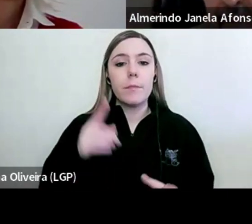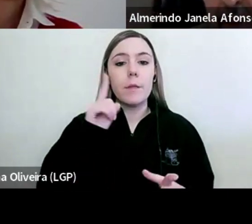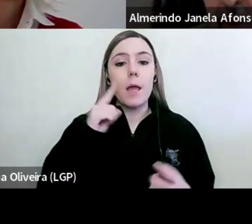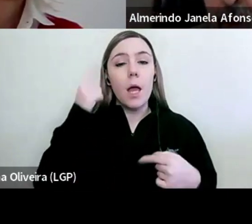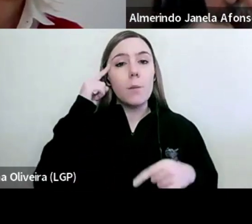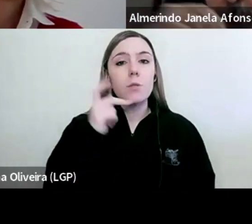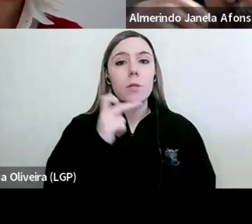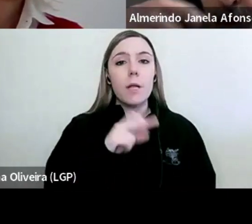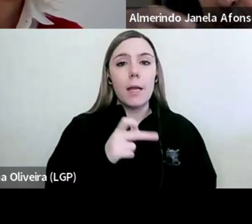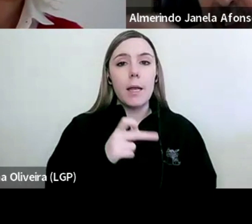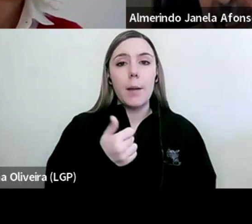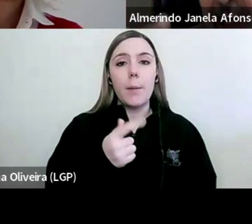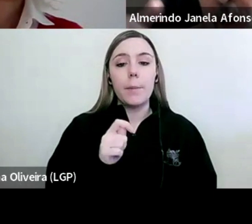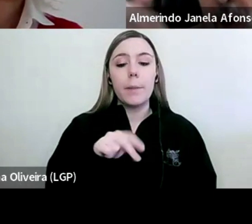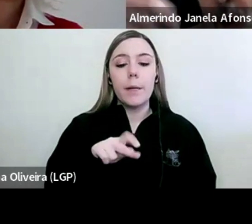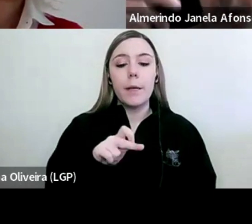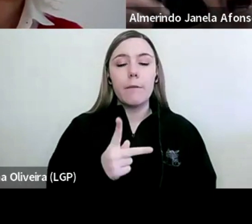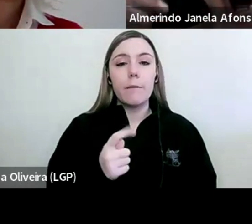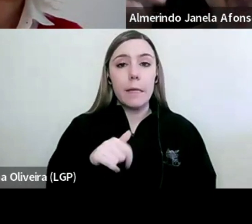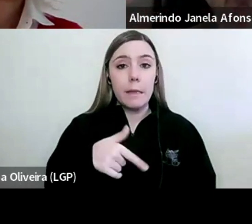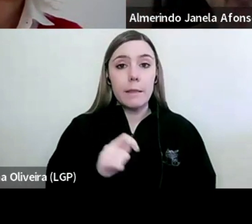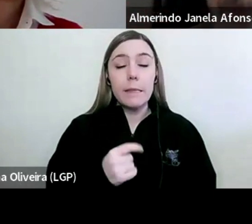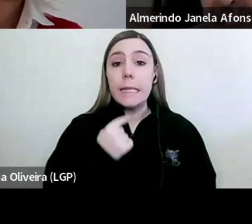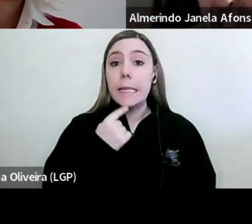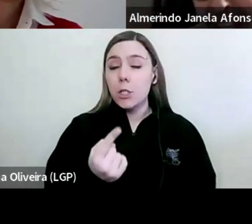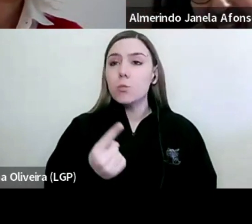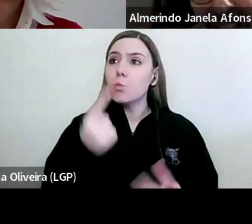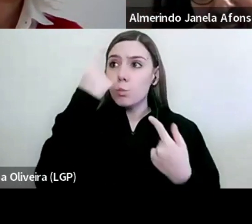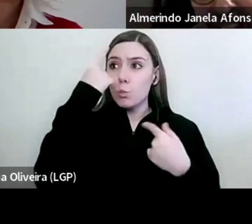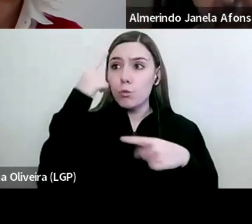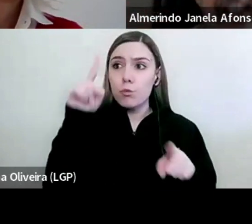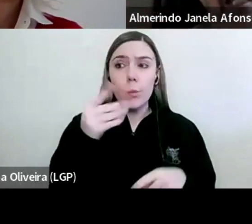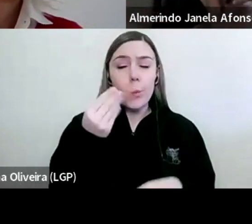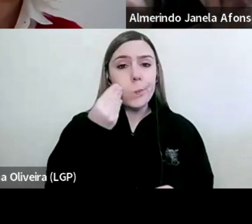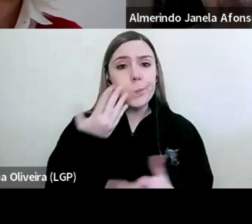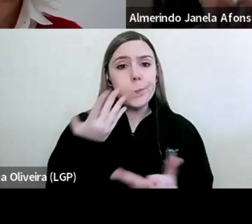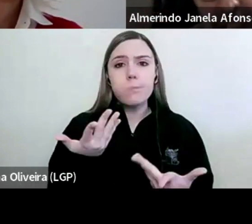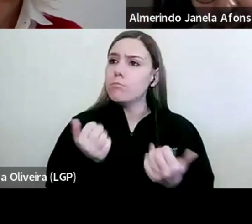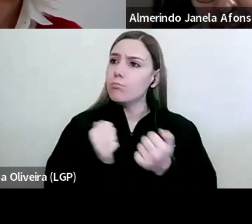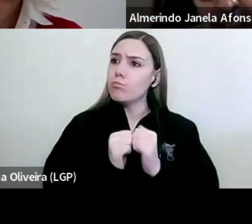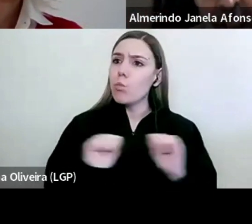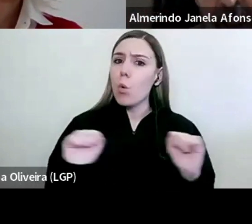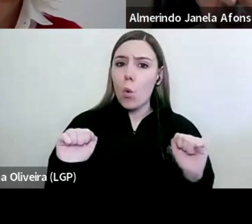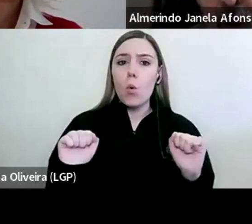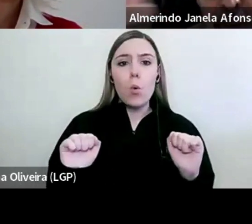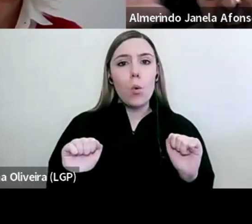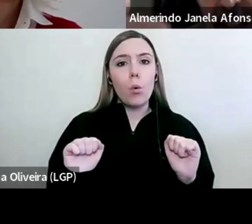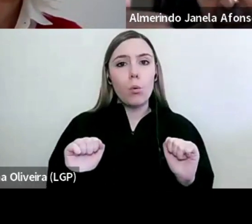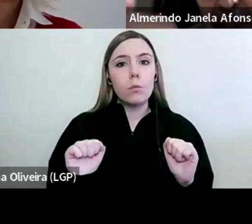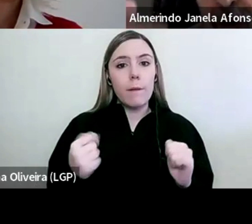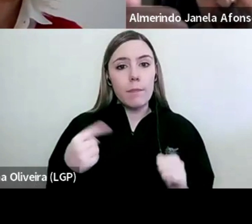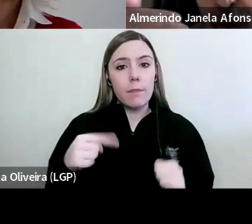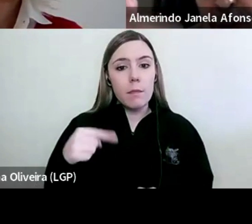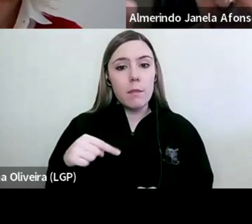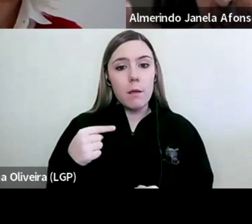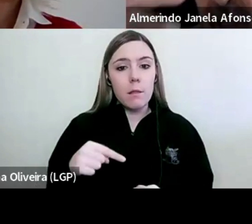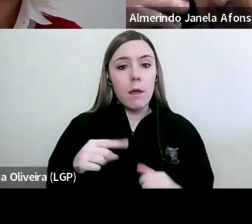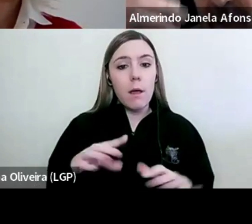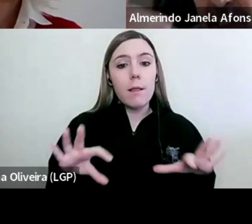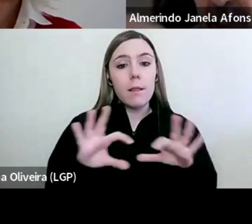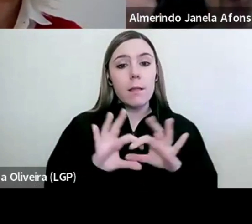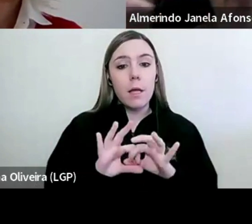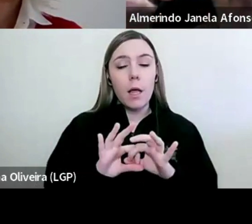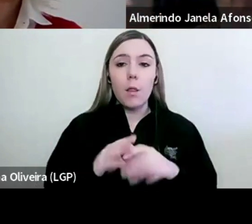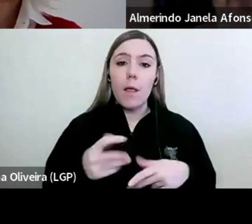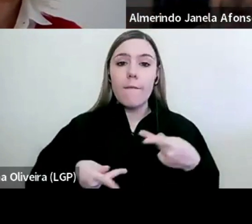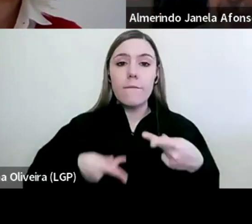Benavente, os professores ganham alguma autonomia e poder, nomeadamente no que respeita